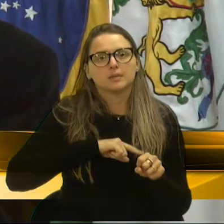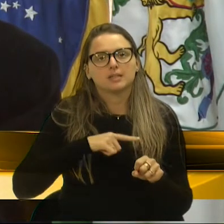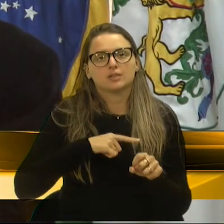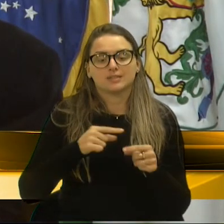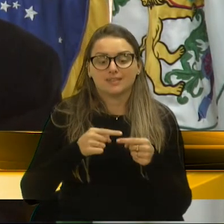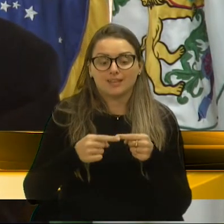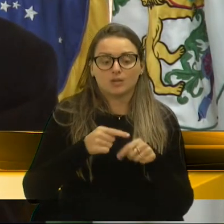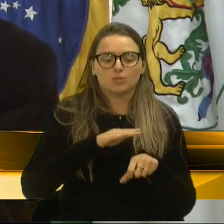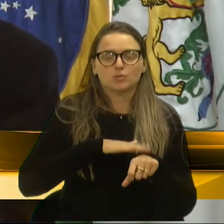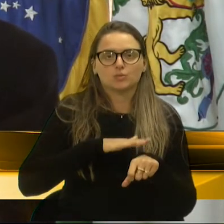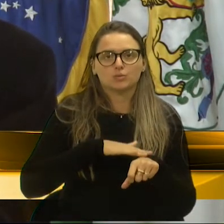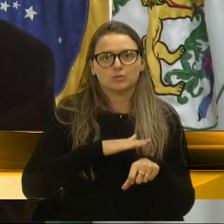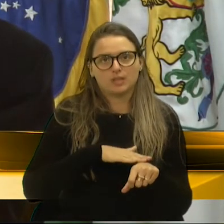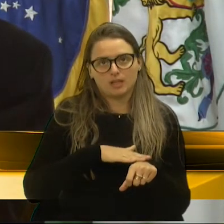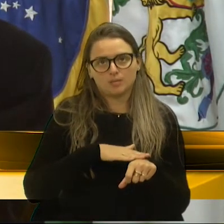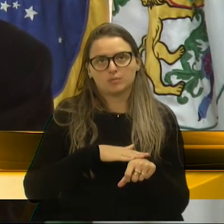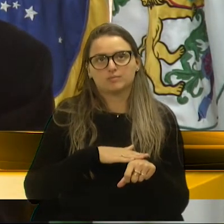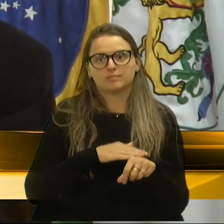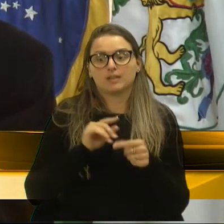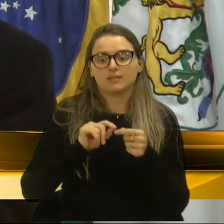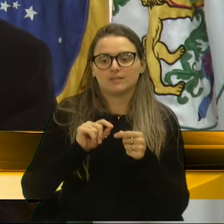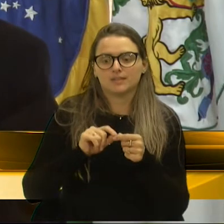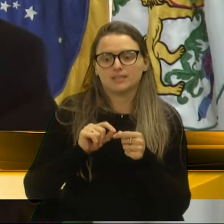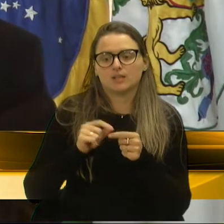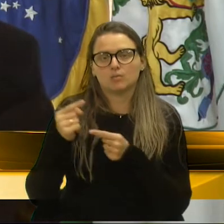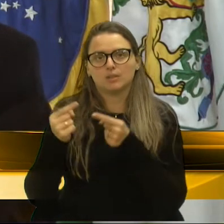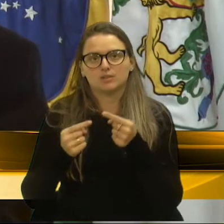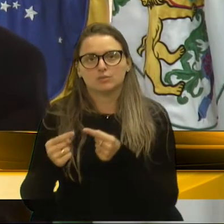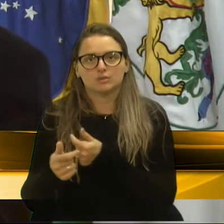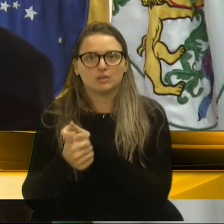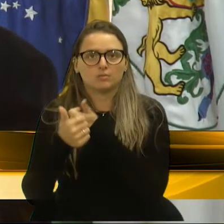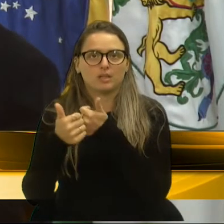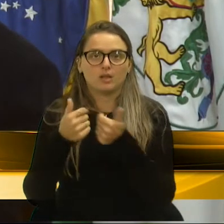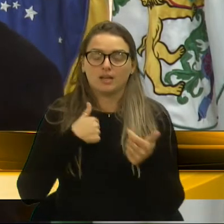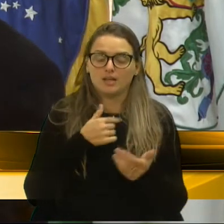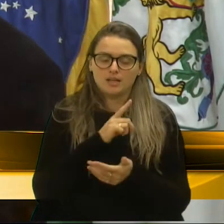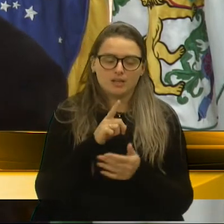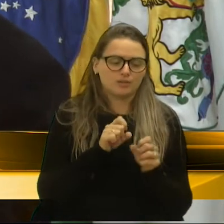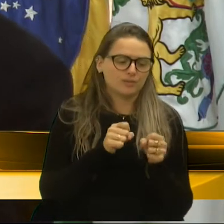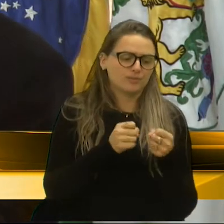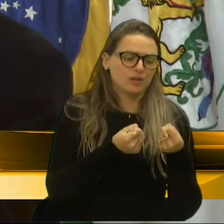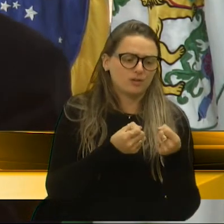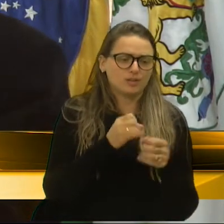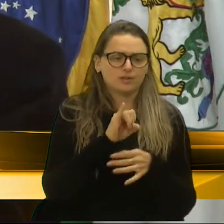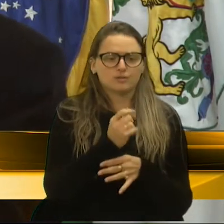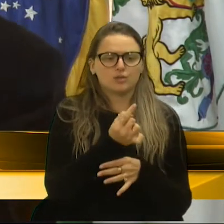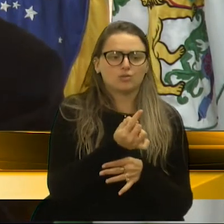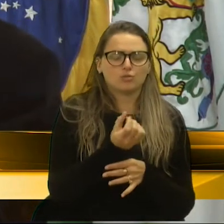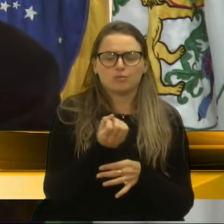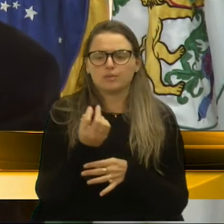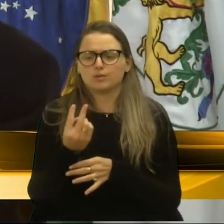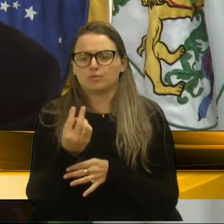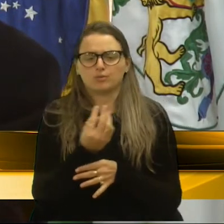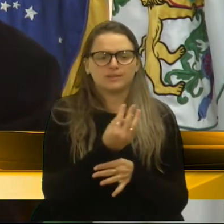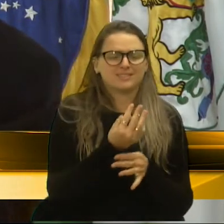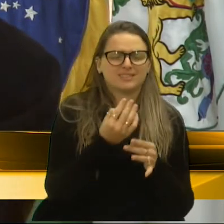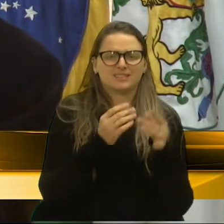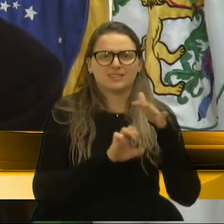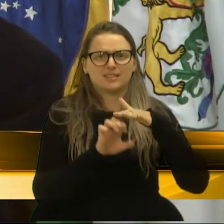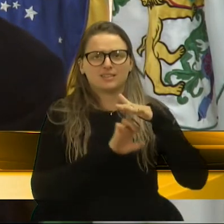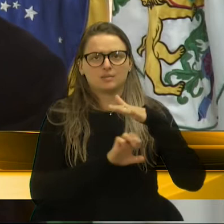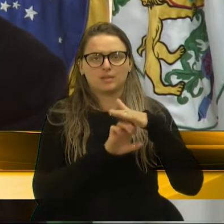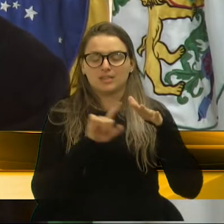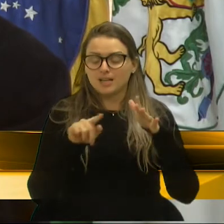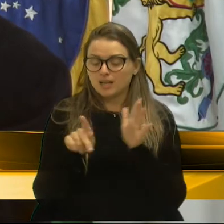tempo com cautela, com calma, de fazer uma ampla discussão. Eu não estou aqui defendendo se deve ser uma, duas ou mais empresas. Isso a